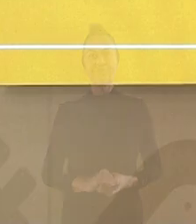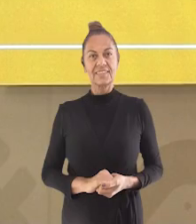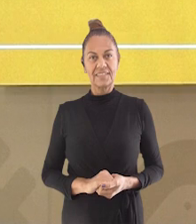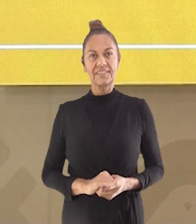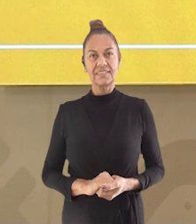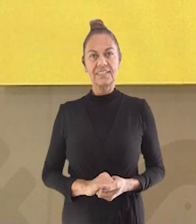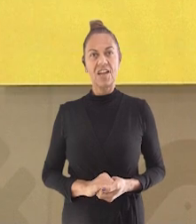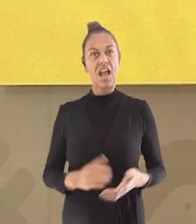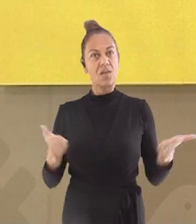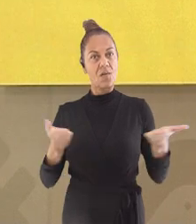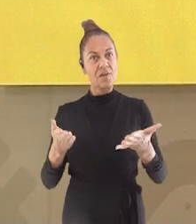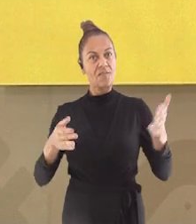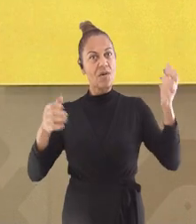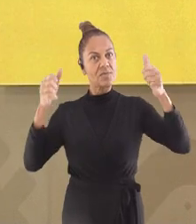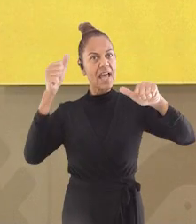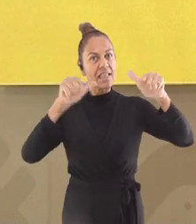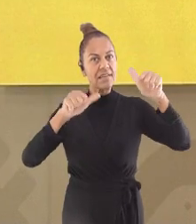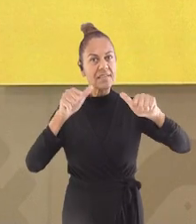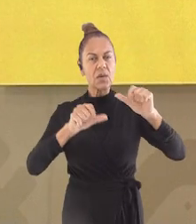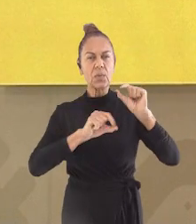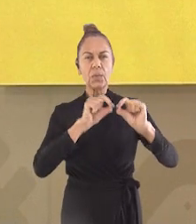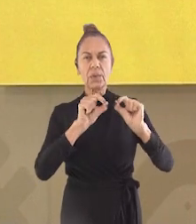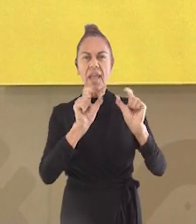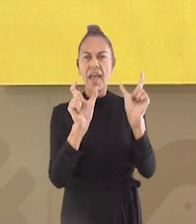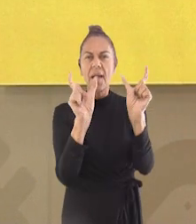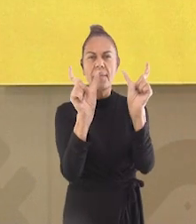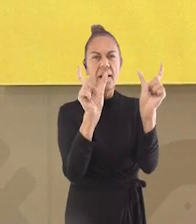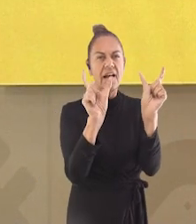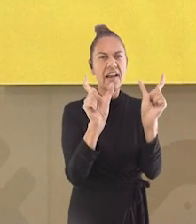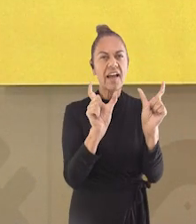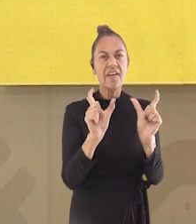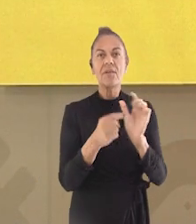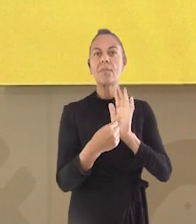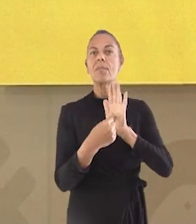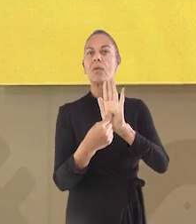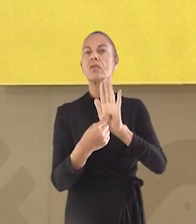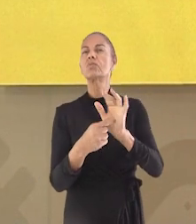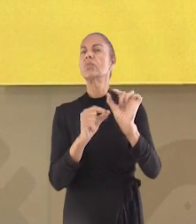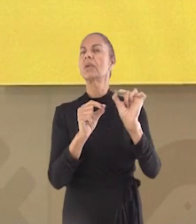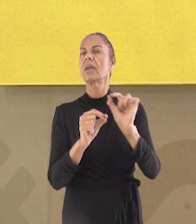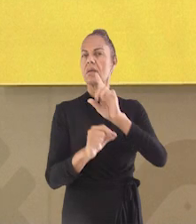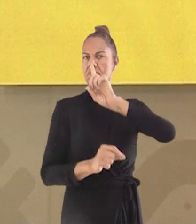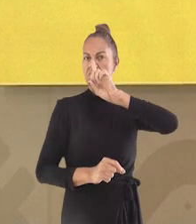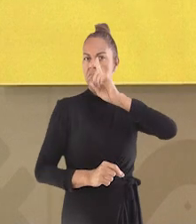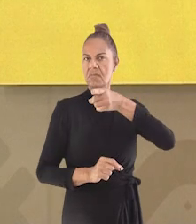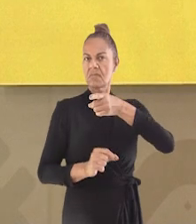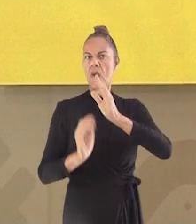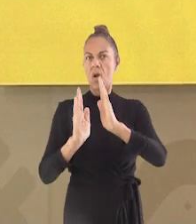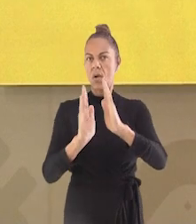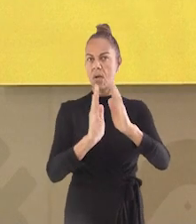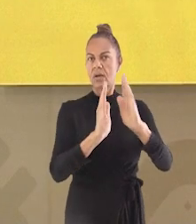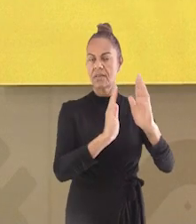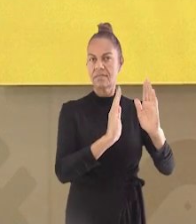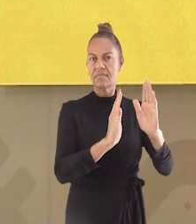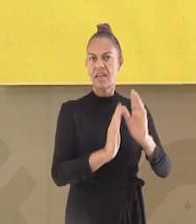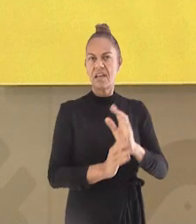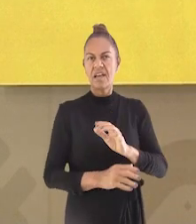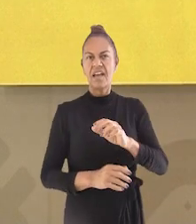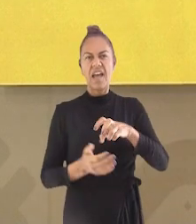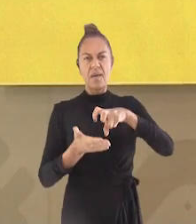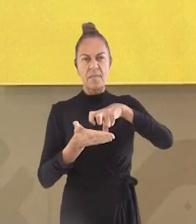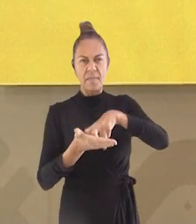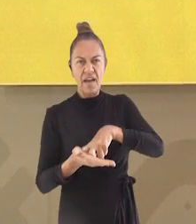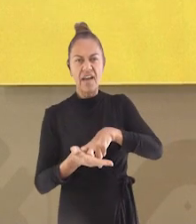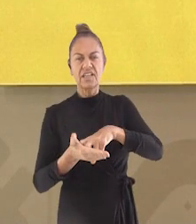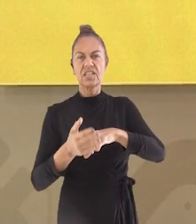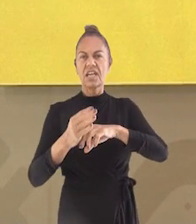Bem, vamos dar uma analisada. Todas essas palavras estão indicando uma ordem. As